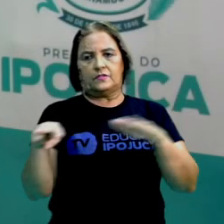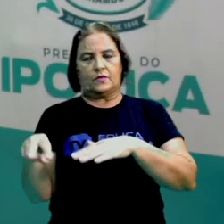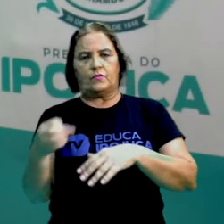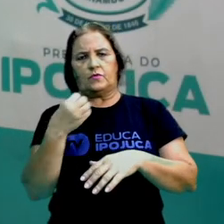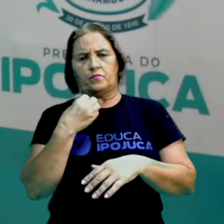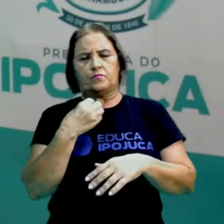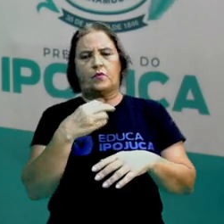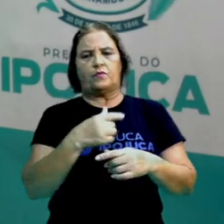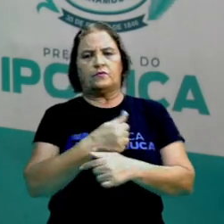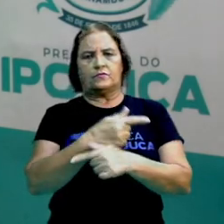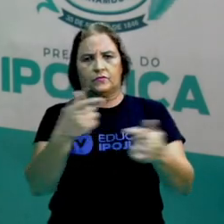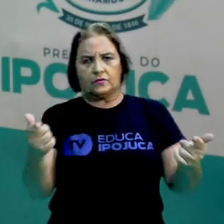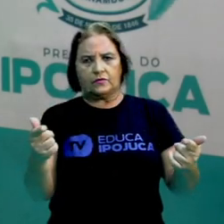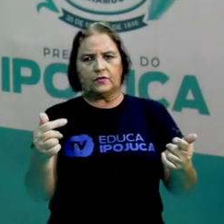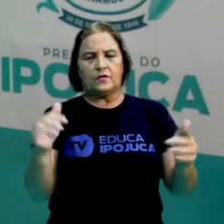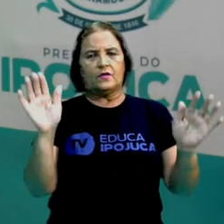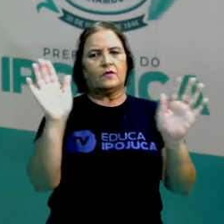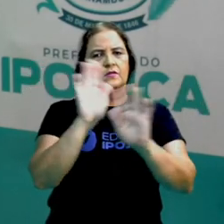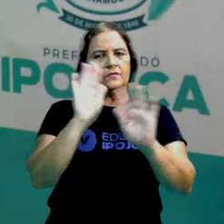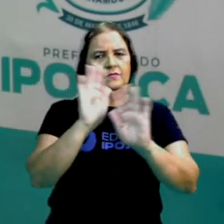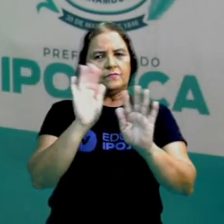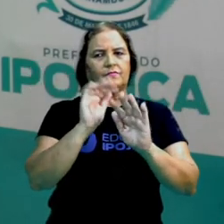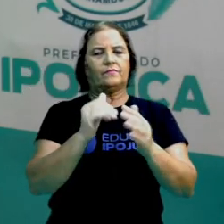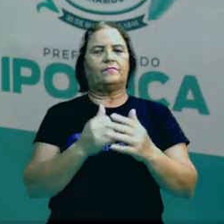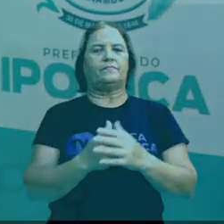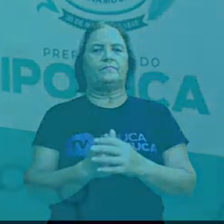uma excelente semana. Bye, bye, students!